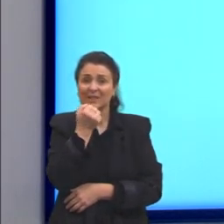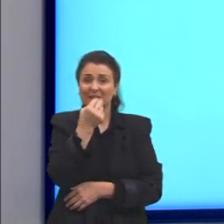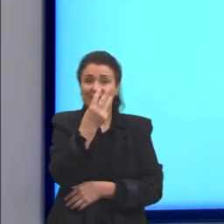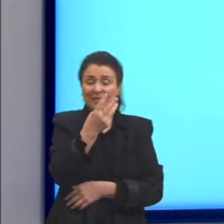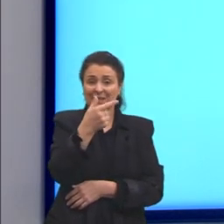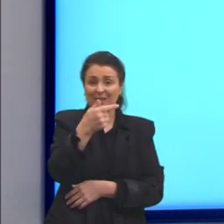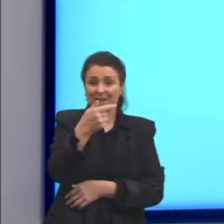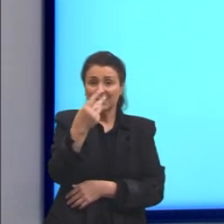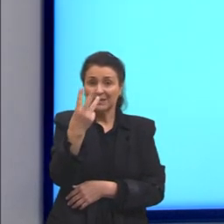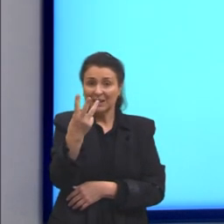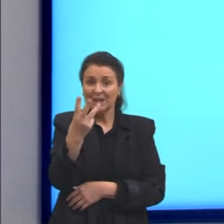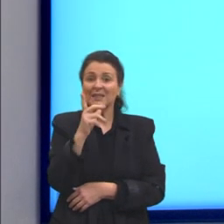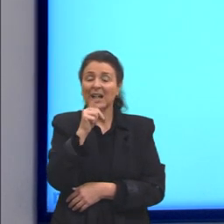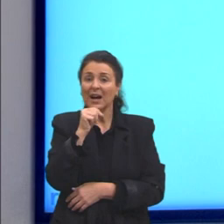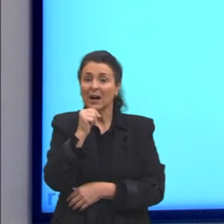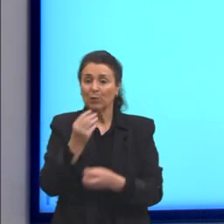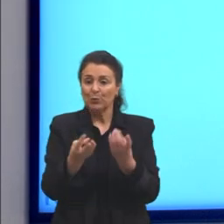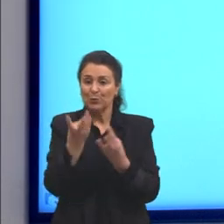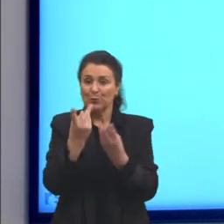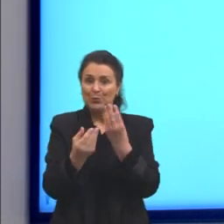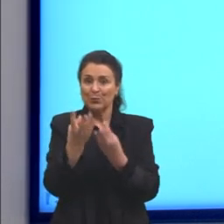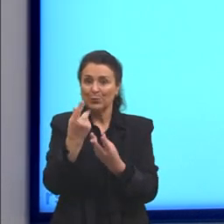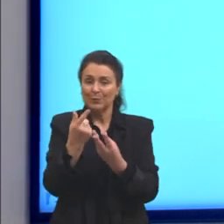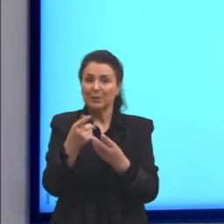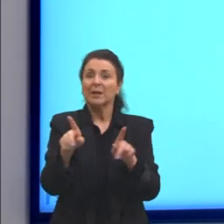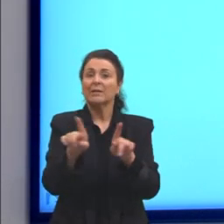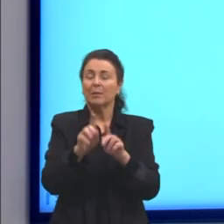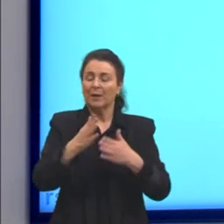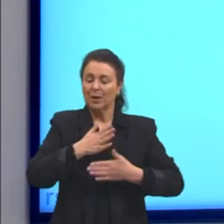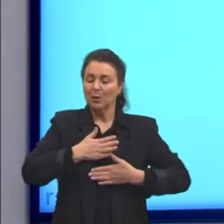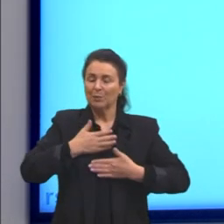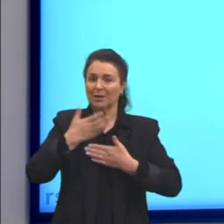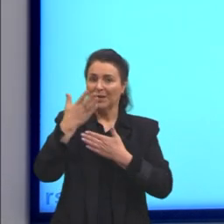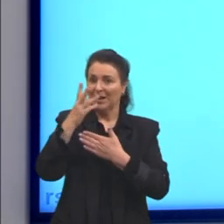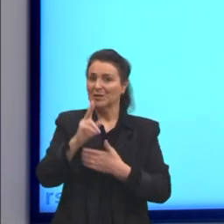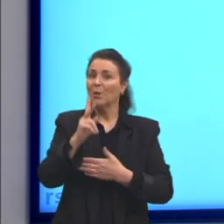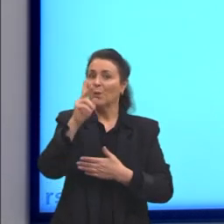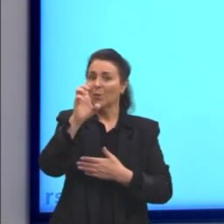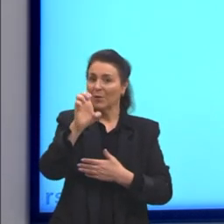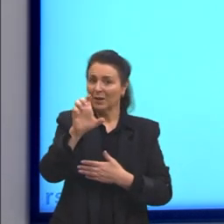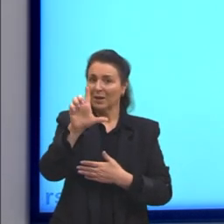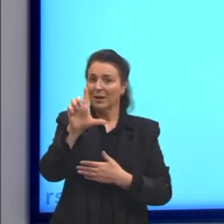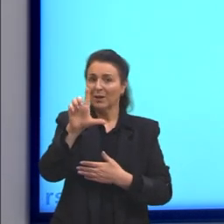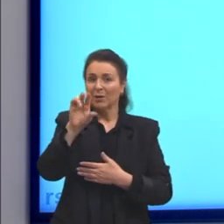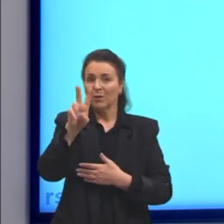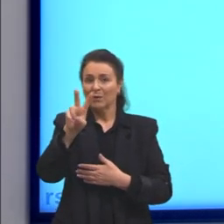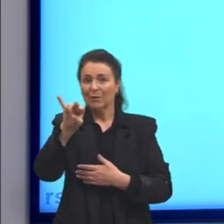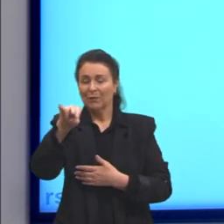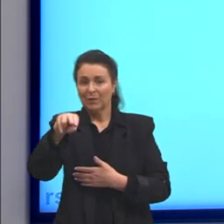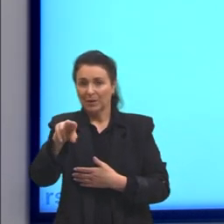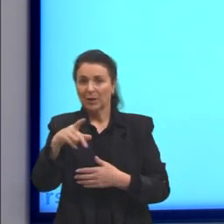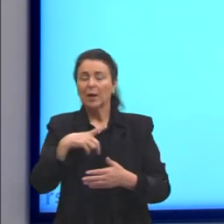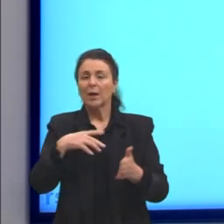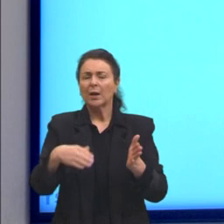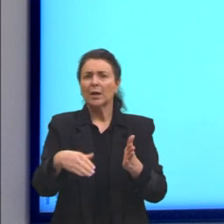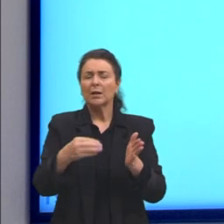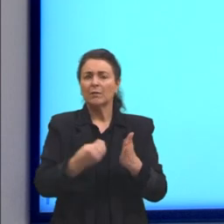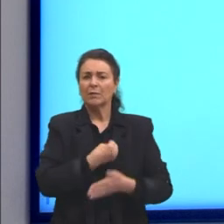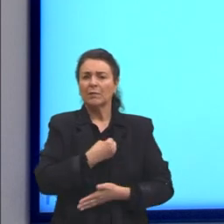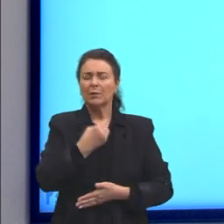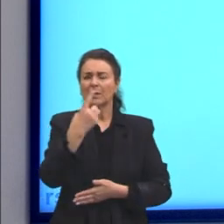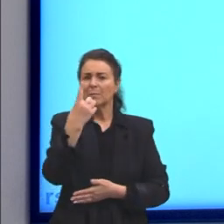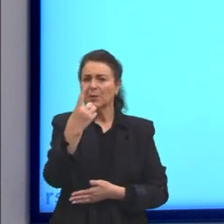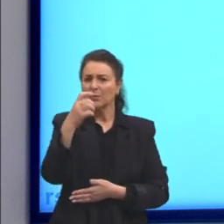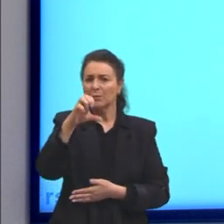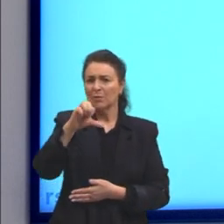Então, esse nome foi dado em homenagem ao Lord Kelvin, que viveu entre 1824 até 1907. Ela é a